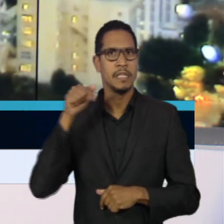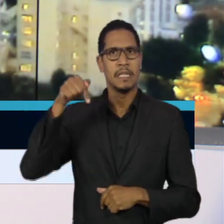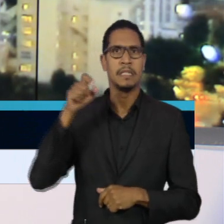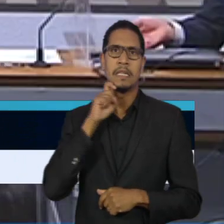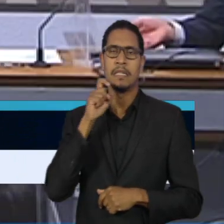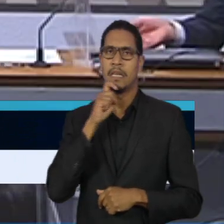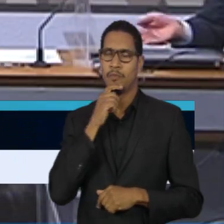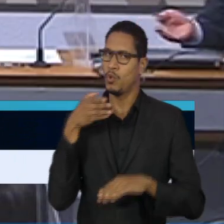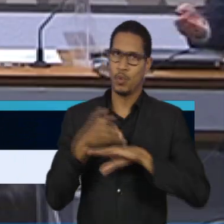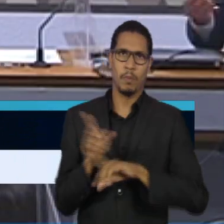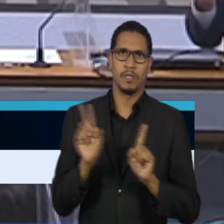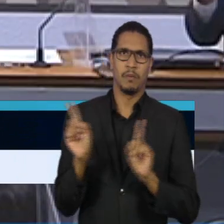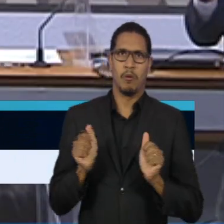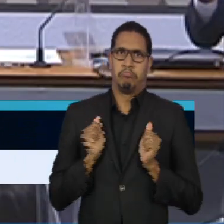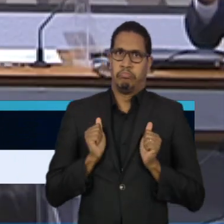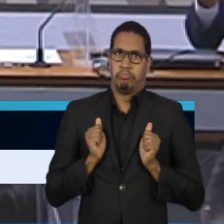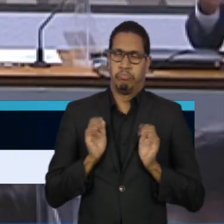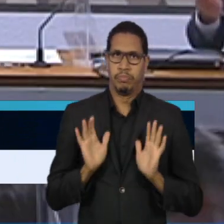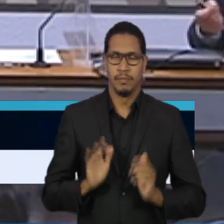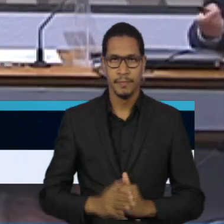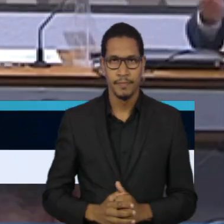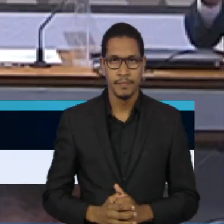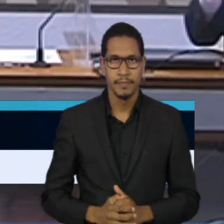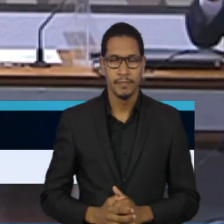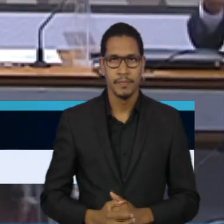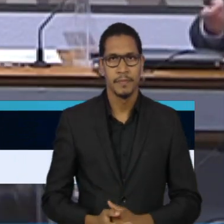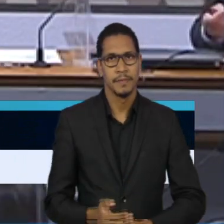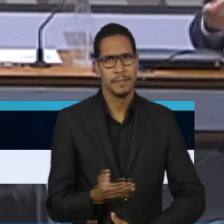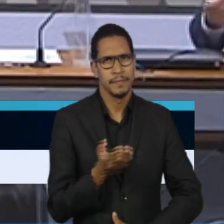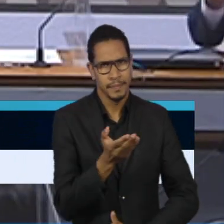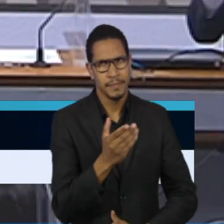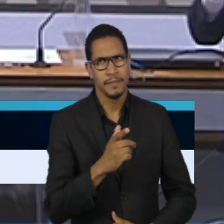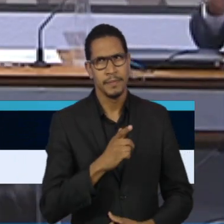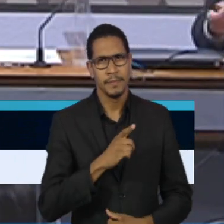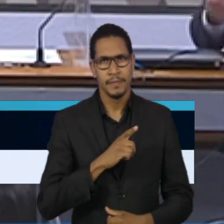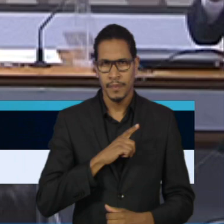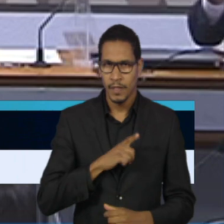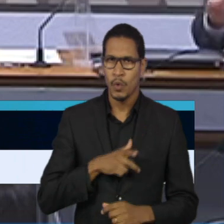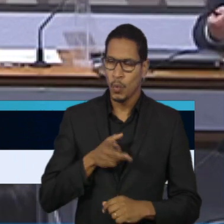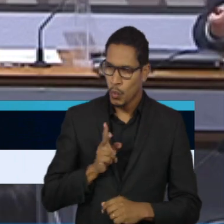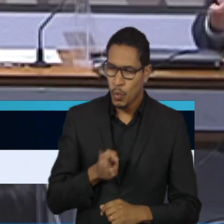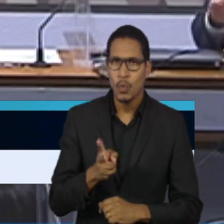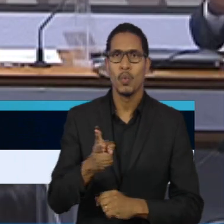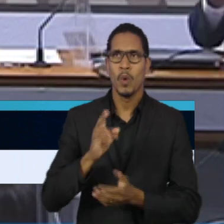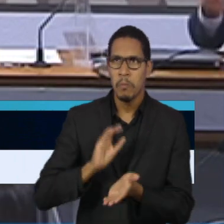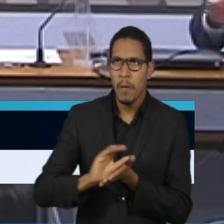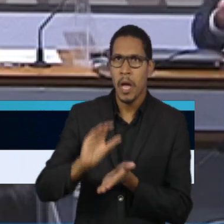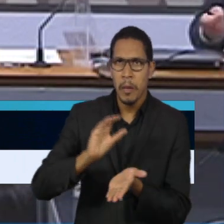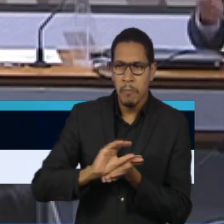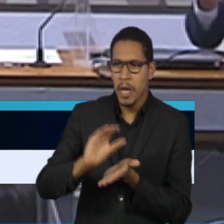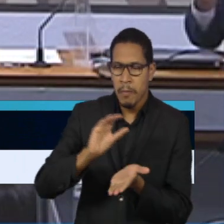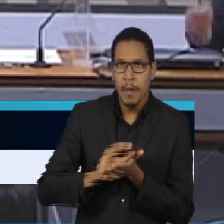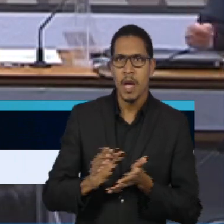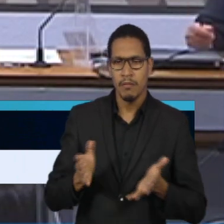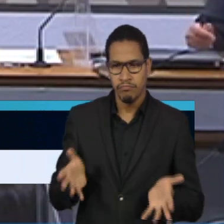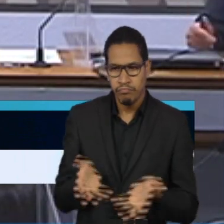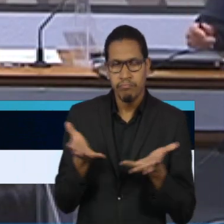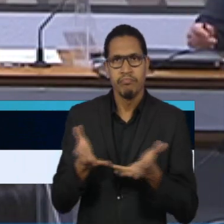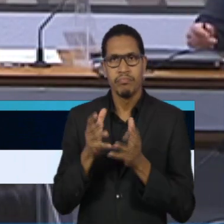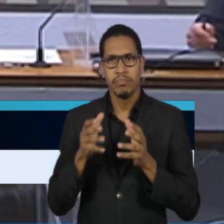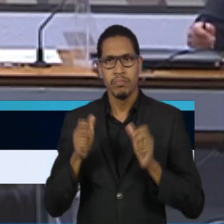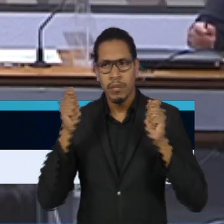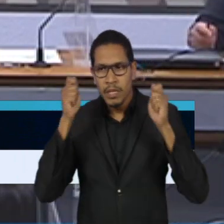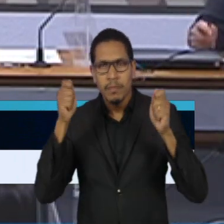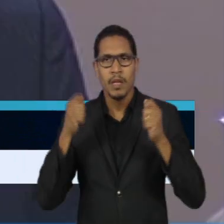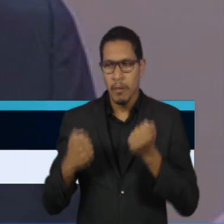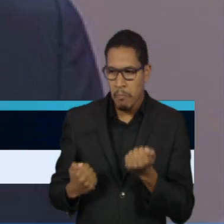setembro. Vossa senhoria financia, continua financiando manifestações favoráveis a